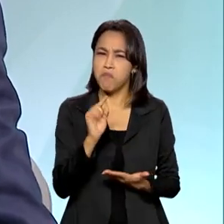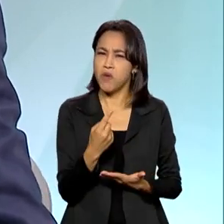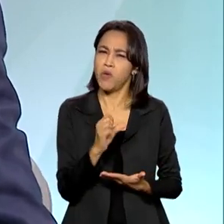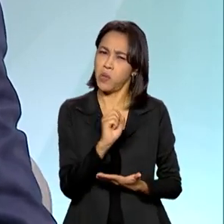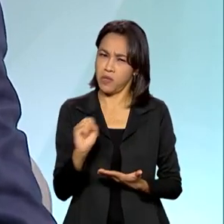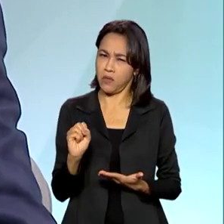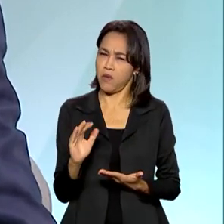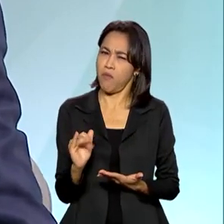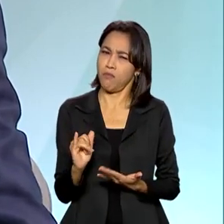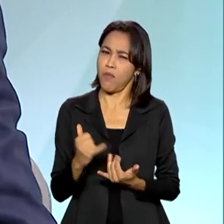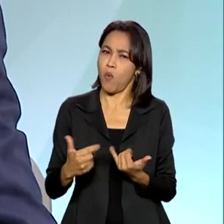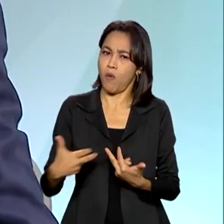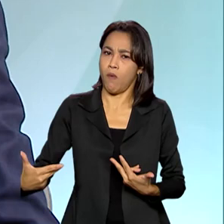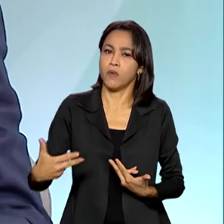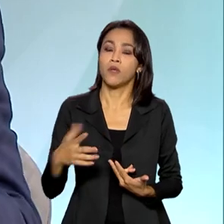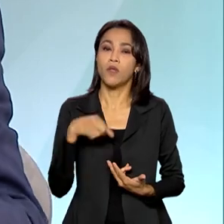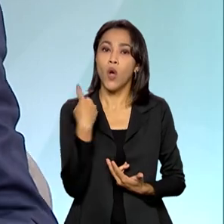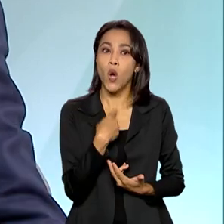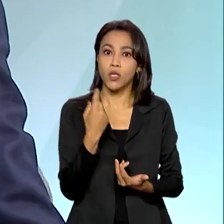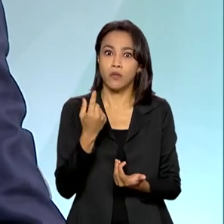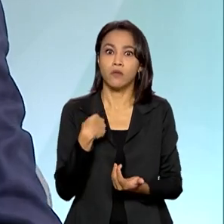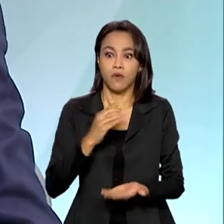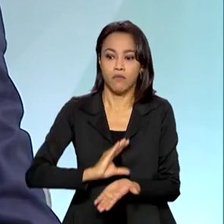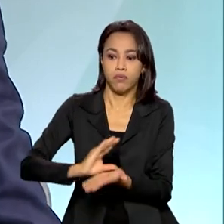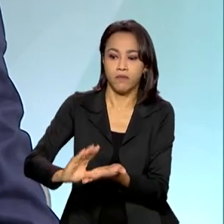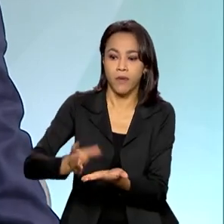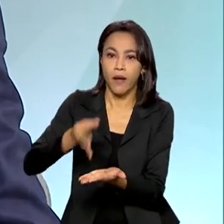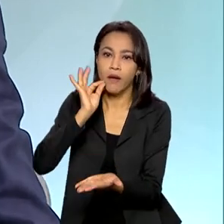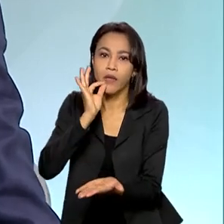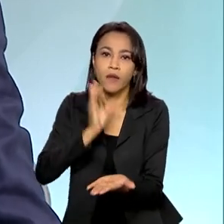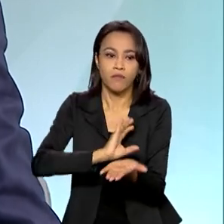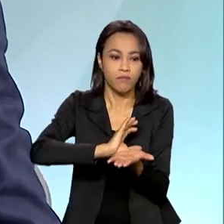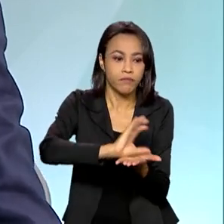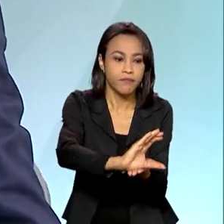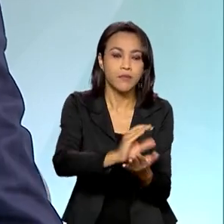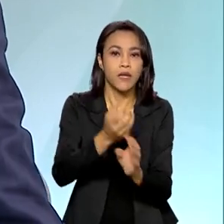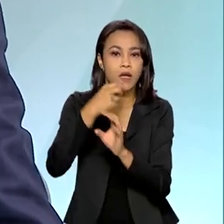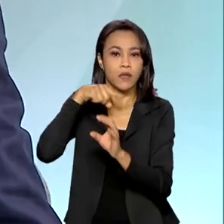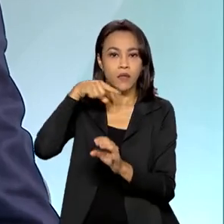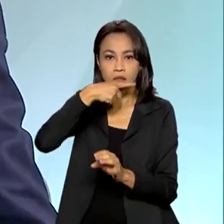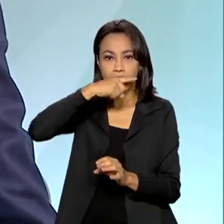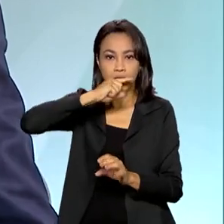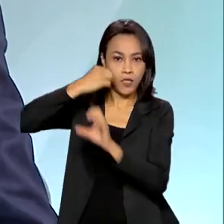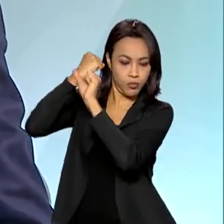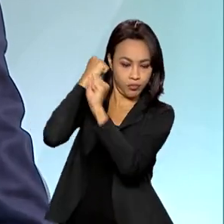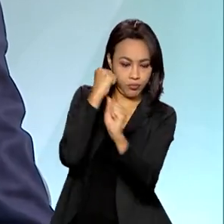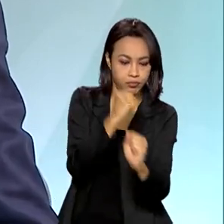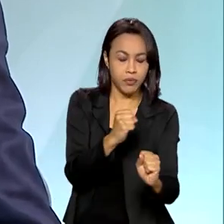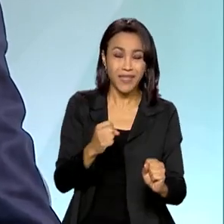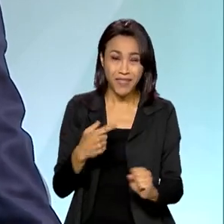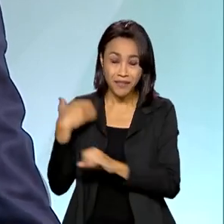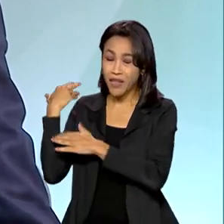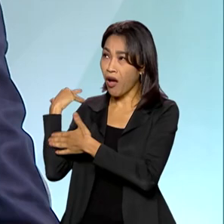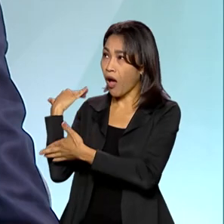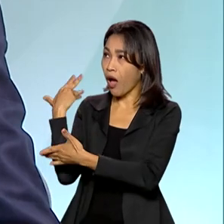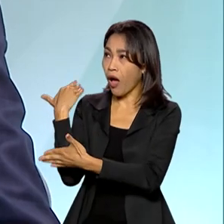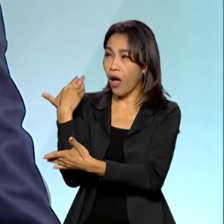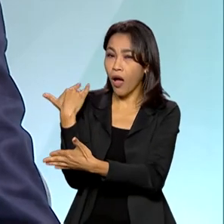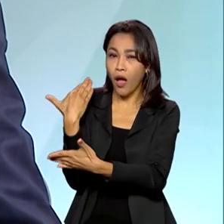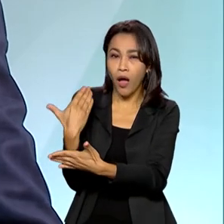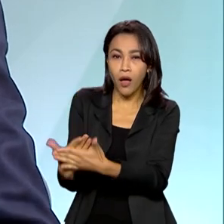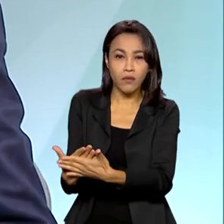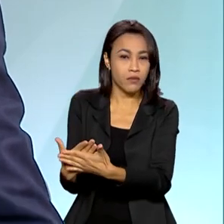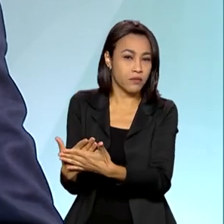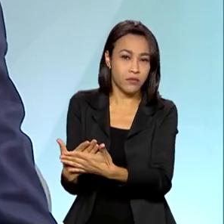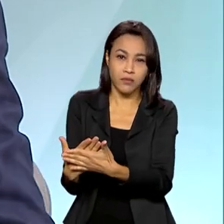financiamos as primeiras safras brasileiras de café e cana-de-açúcar. Enfim, o banco tem uma larga experiência. Em 1937, por exemplo,